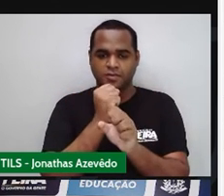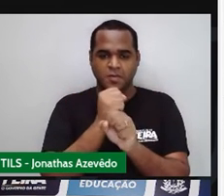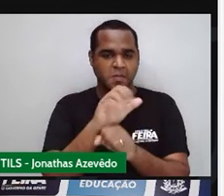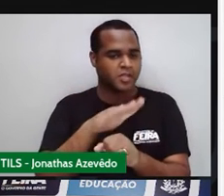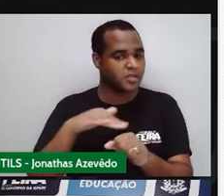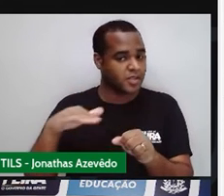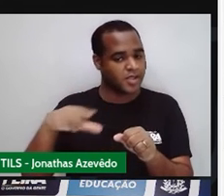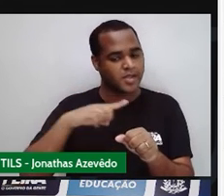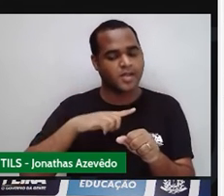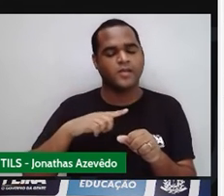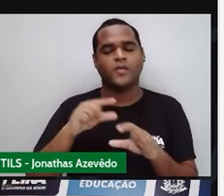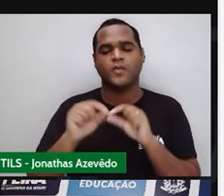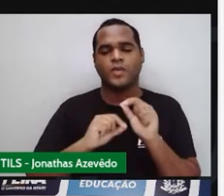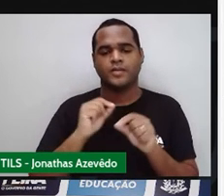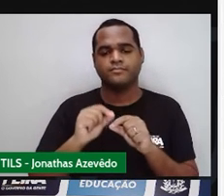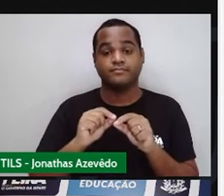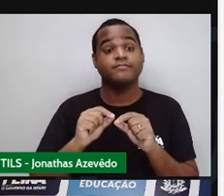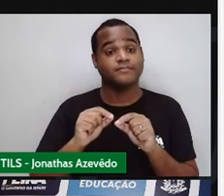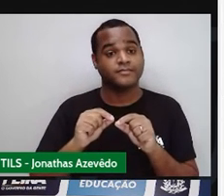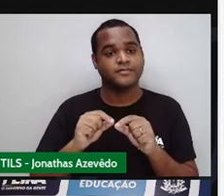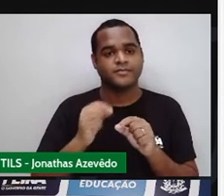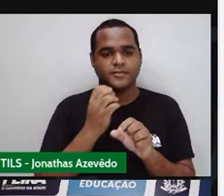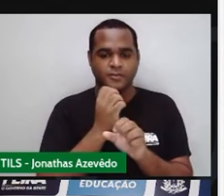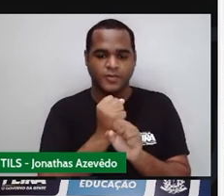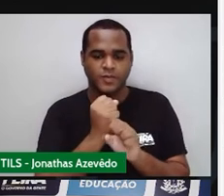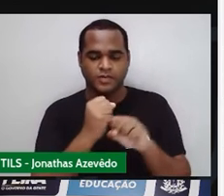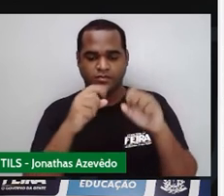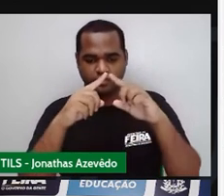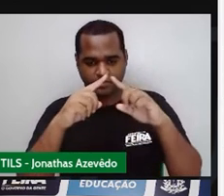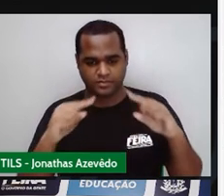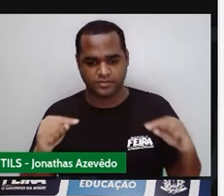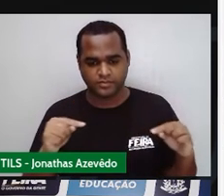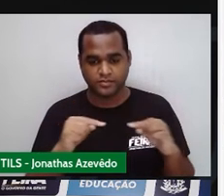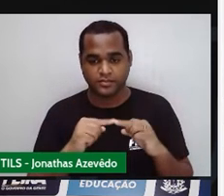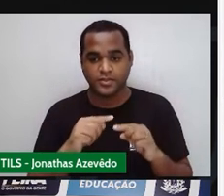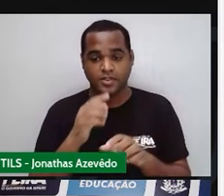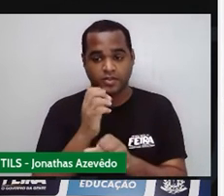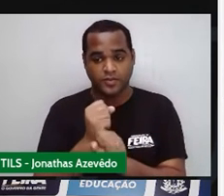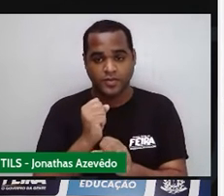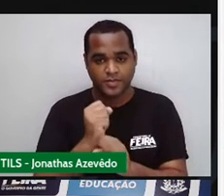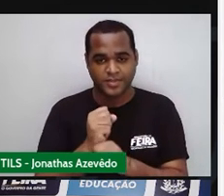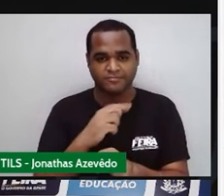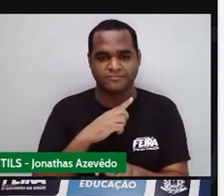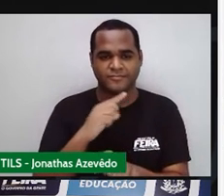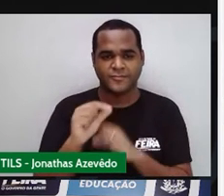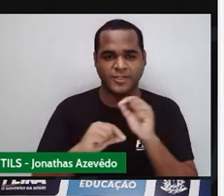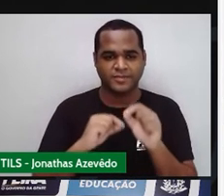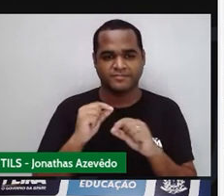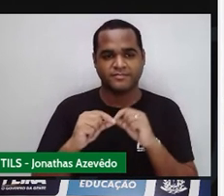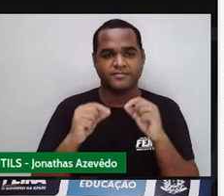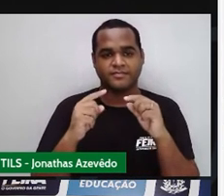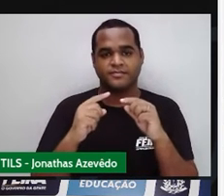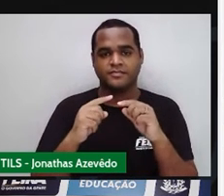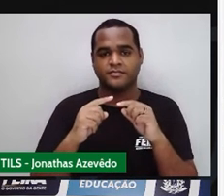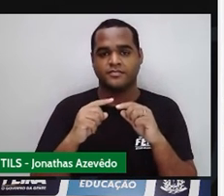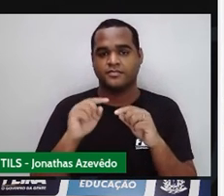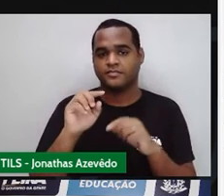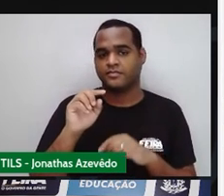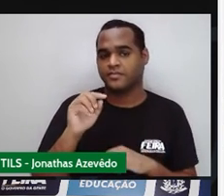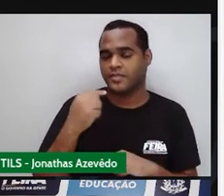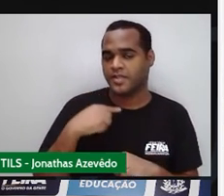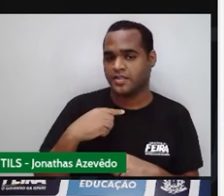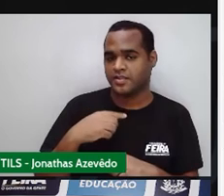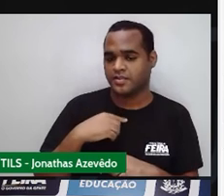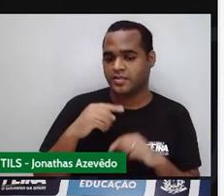a área de um triângulo é a base dele. No caso, a base do triângulo grande ali